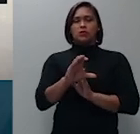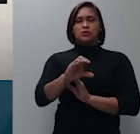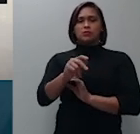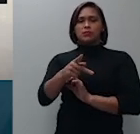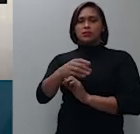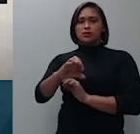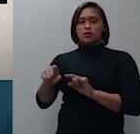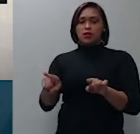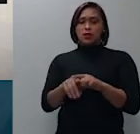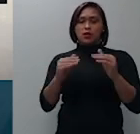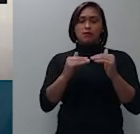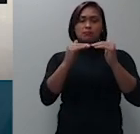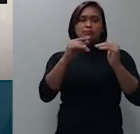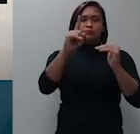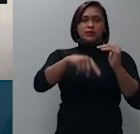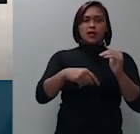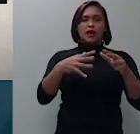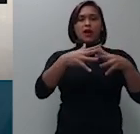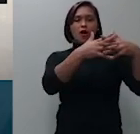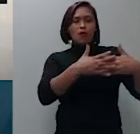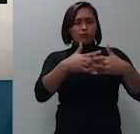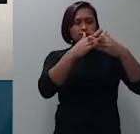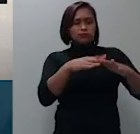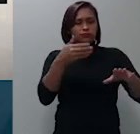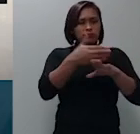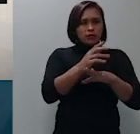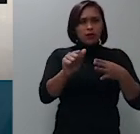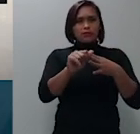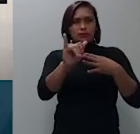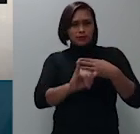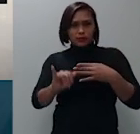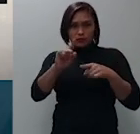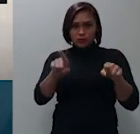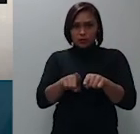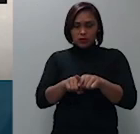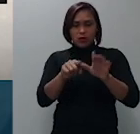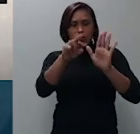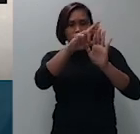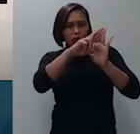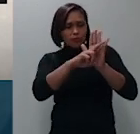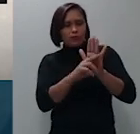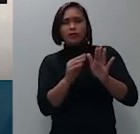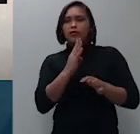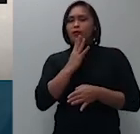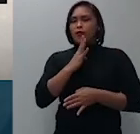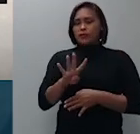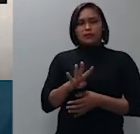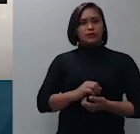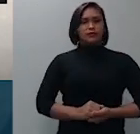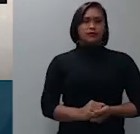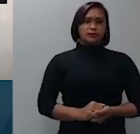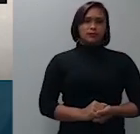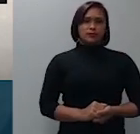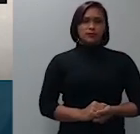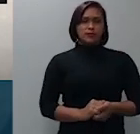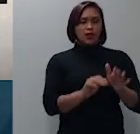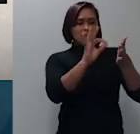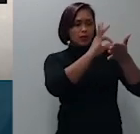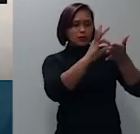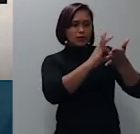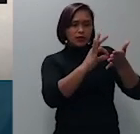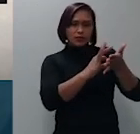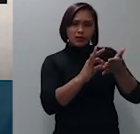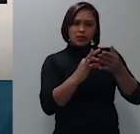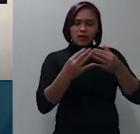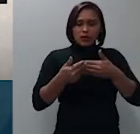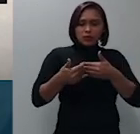intempestividade do agravo de instrumento de rigor o seu não conhecimento eu transcrevi na sequência parágrafo